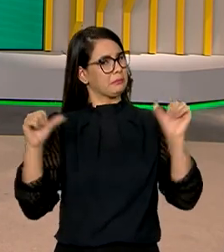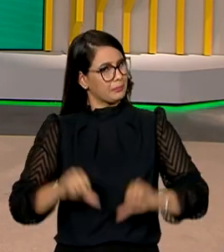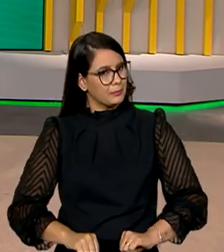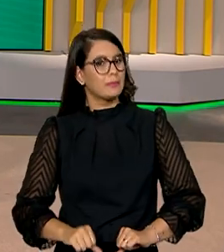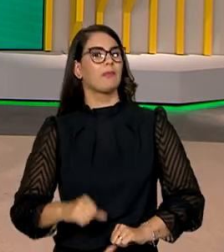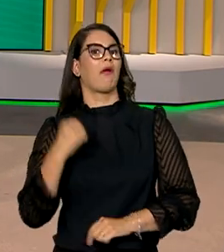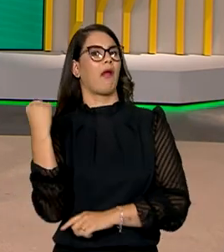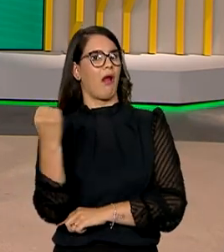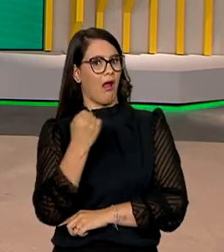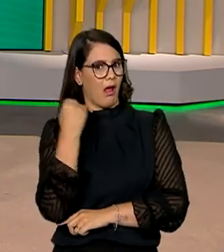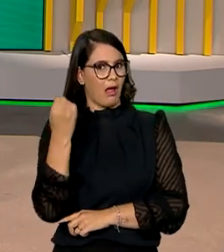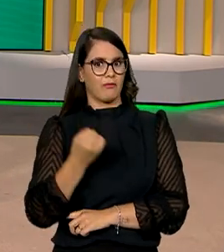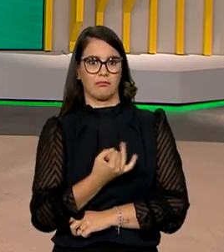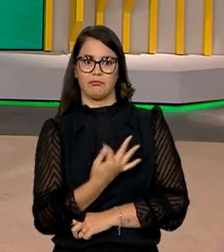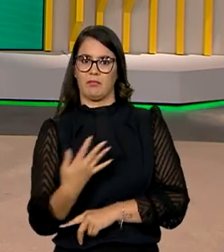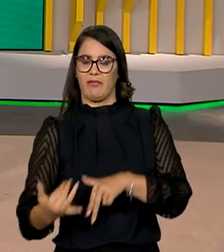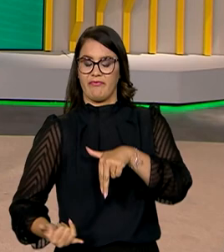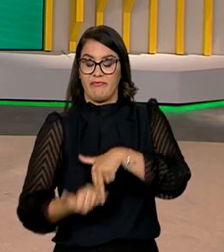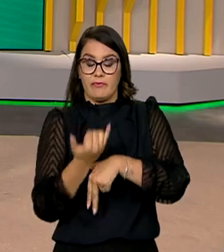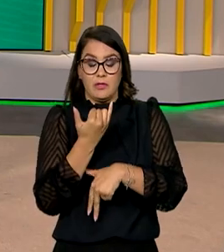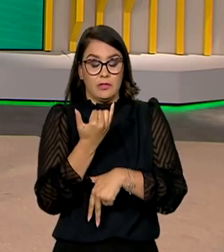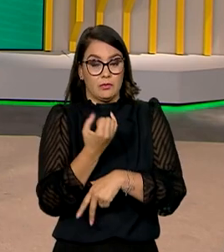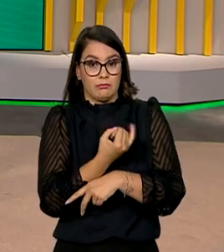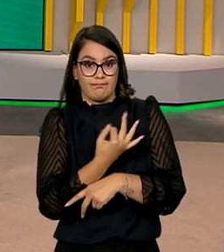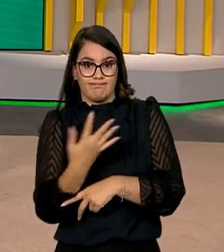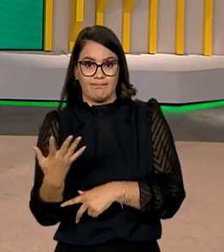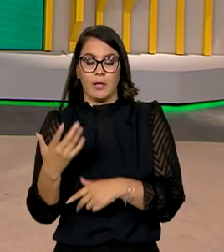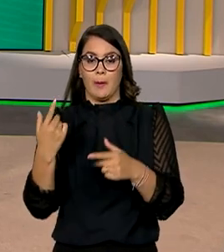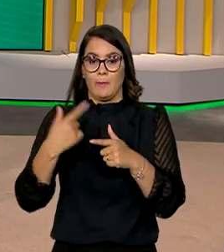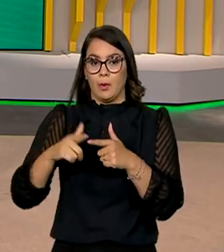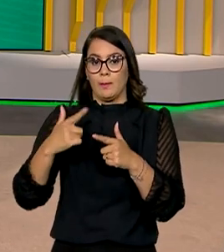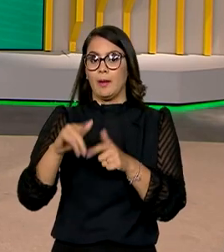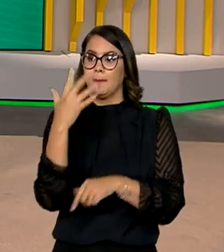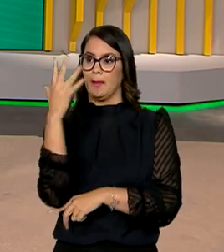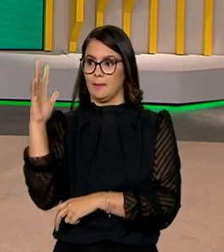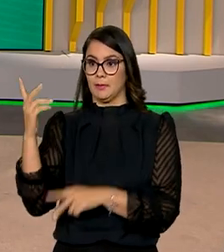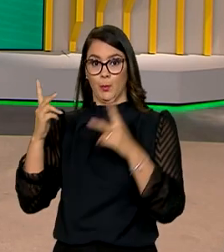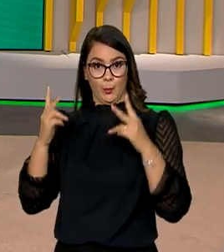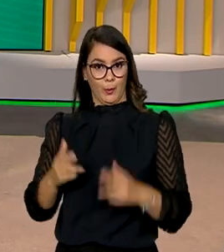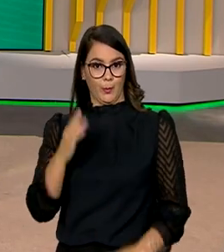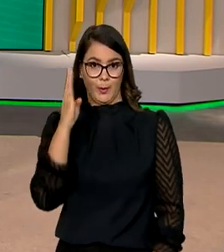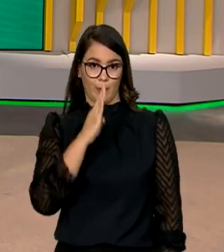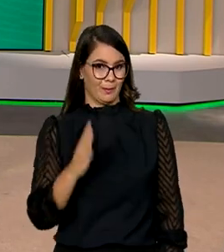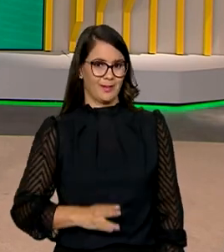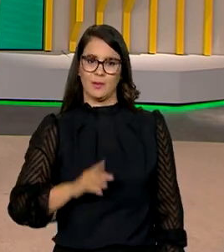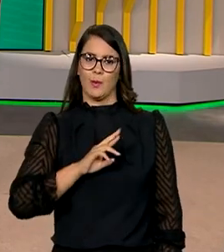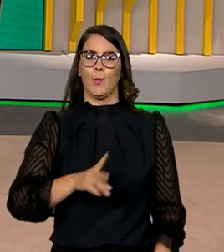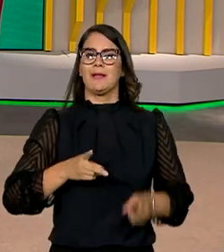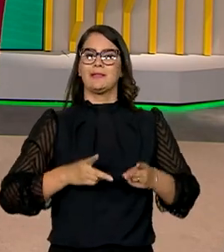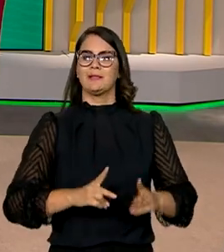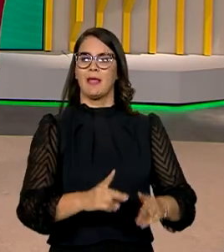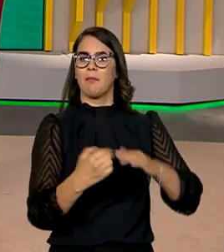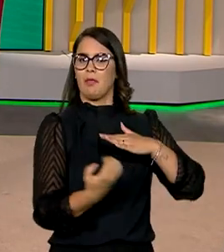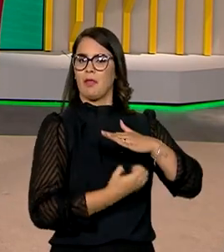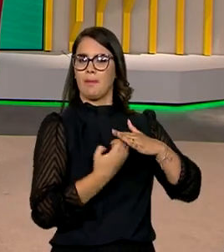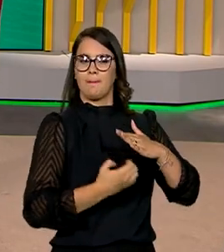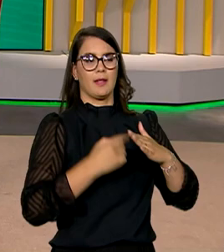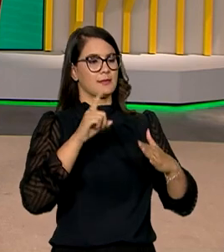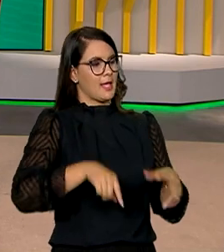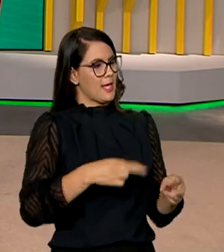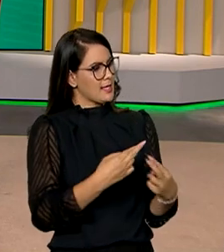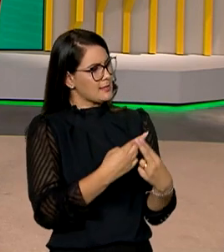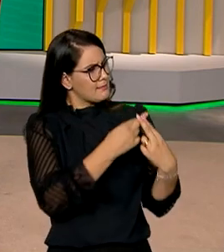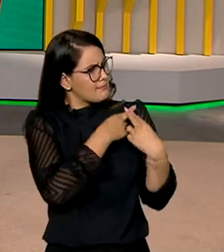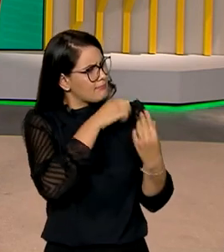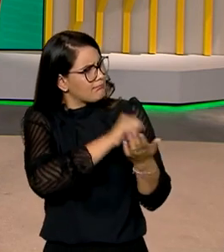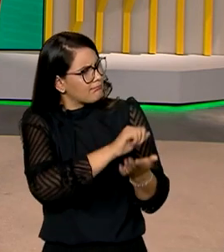com elevado número de vítimas e também de danos ambientais. Assim como ocorre aqui no Brasil, nem sempre essas corporações são devidamente